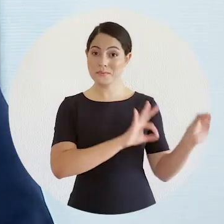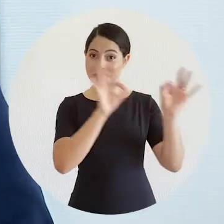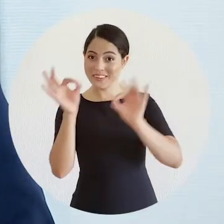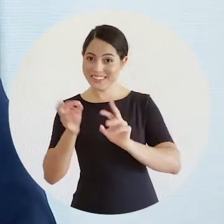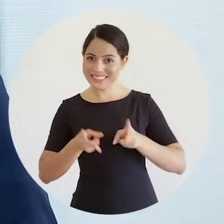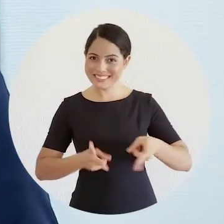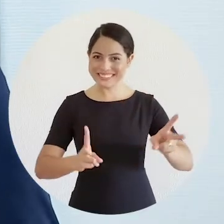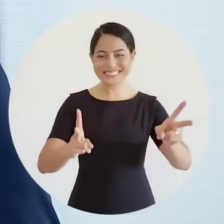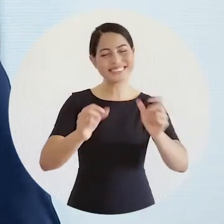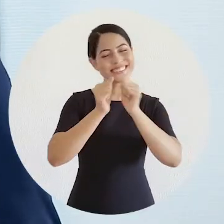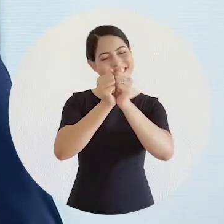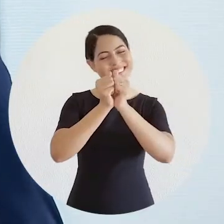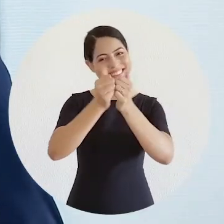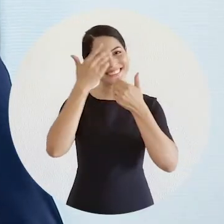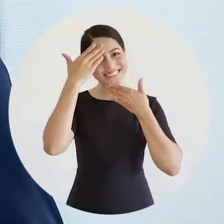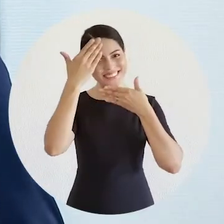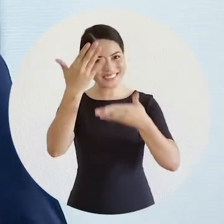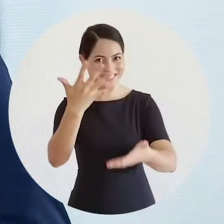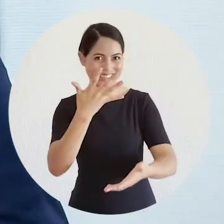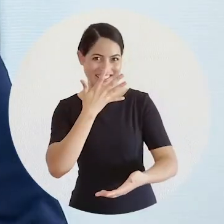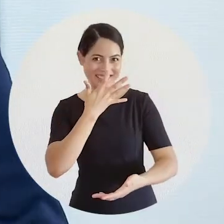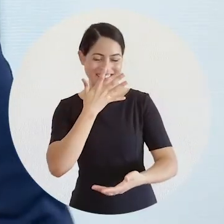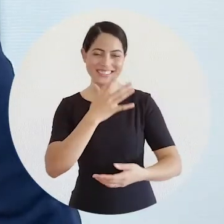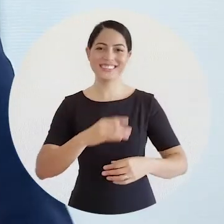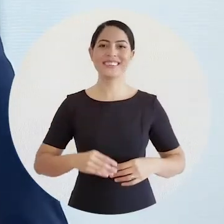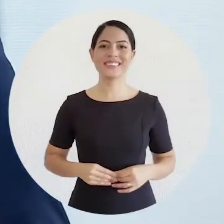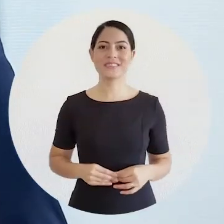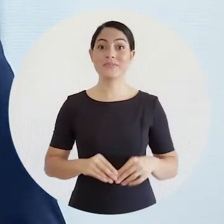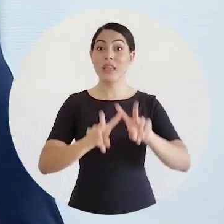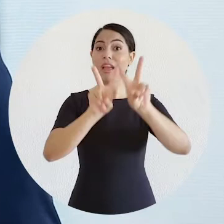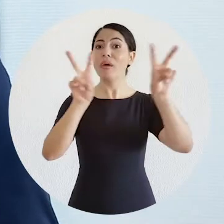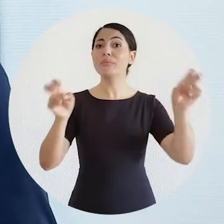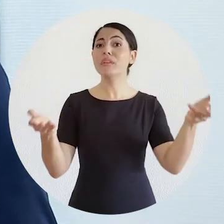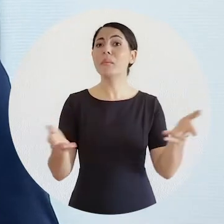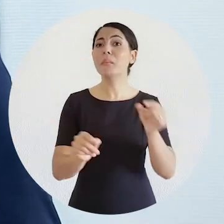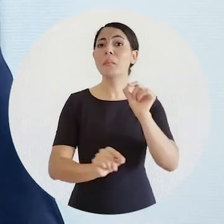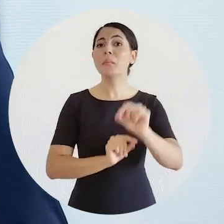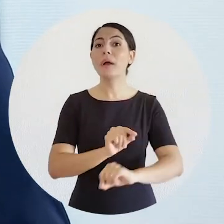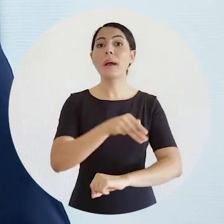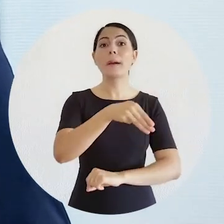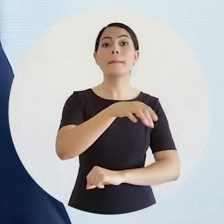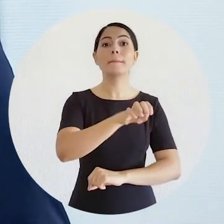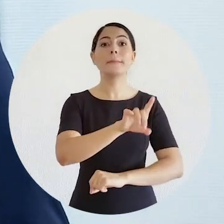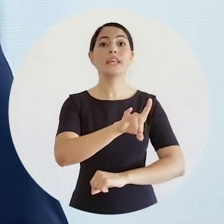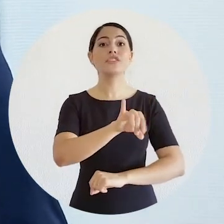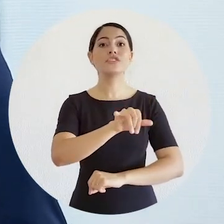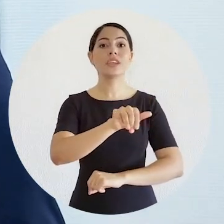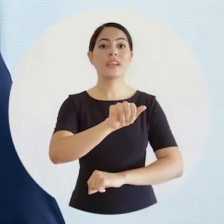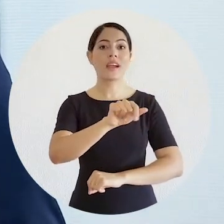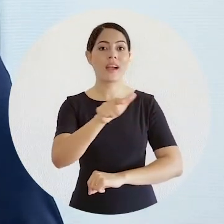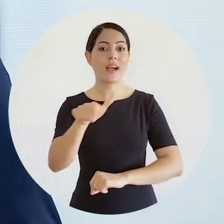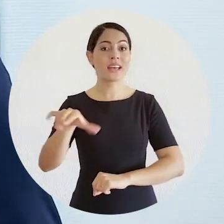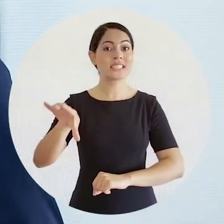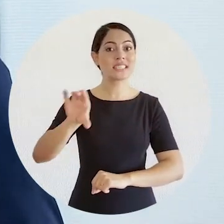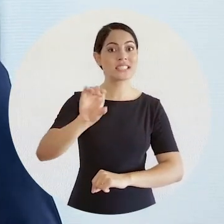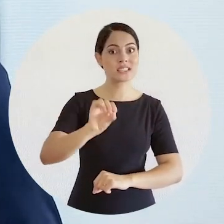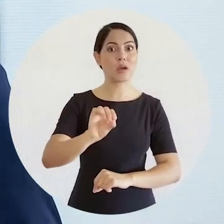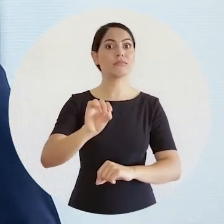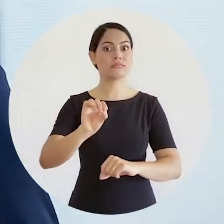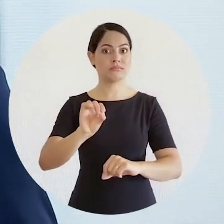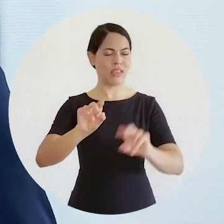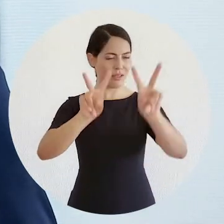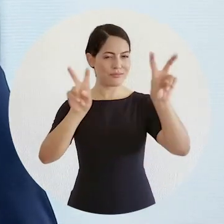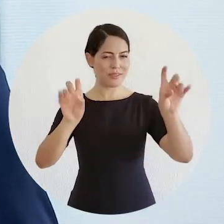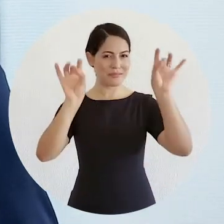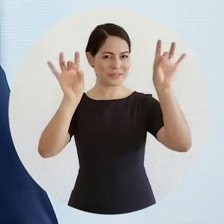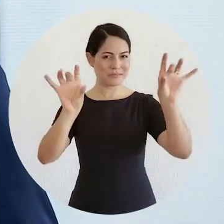Voltamos! Obrigado pela sua companhia. Mediação, esse é o tema do nosso bate-papo especial do programa, que hoje traz